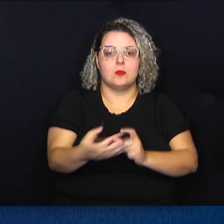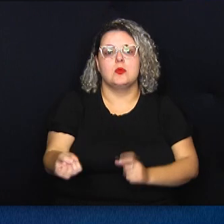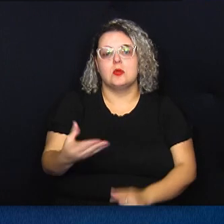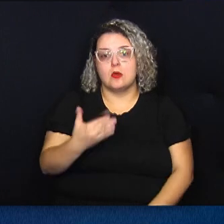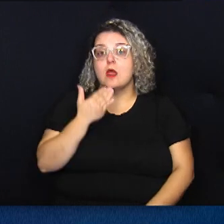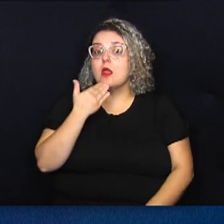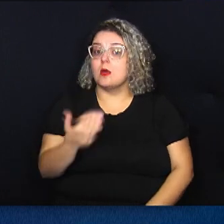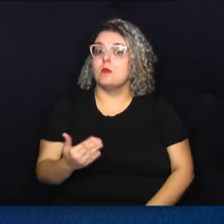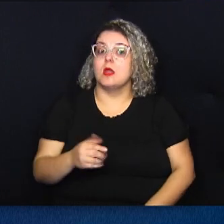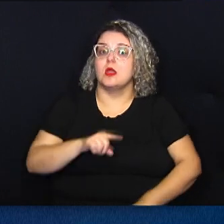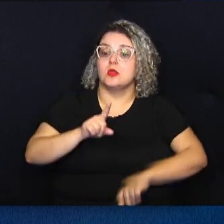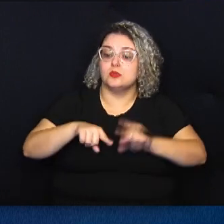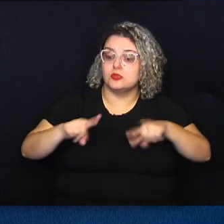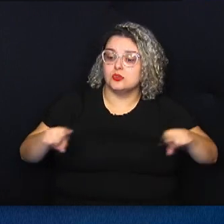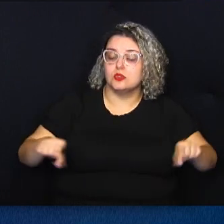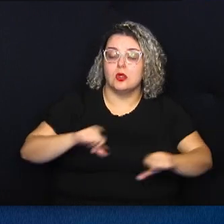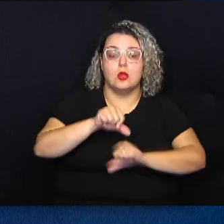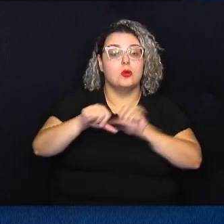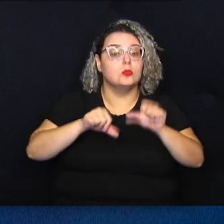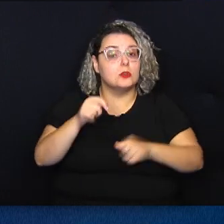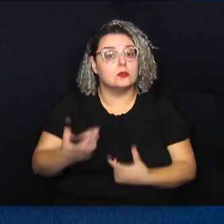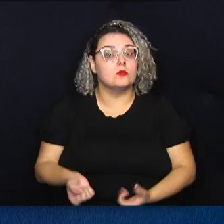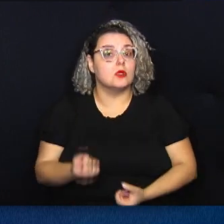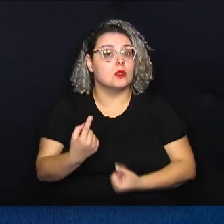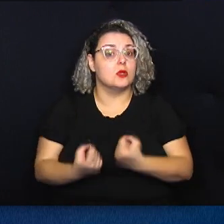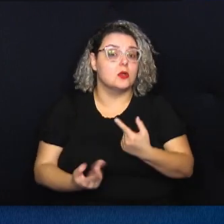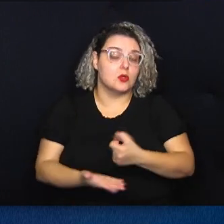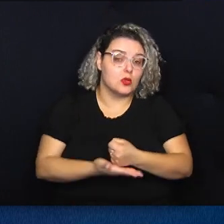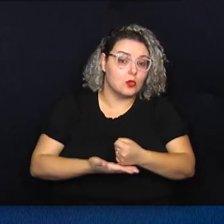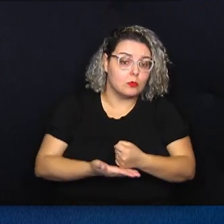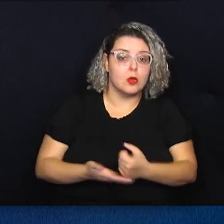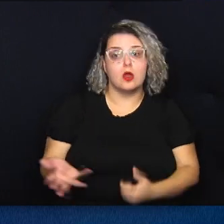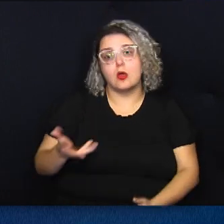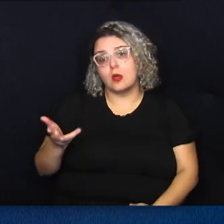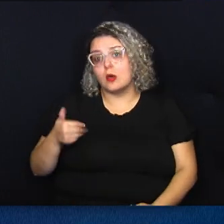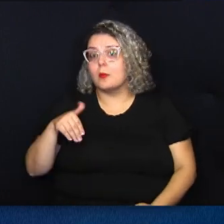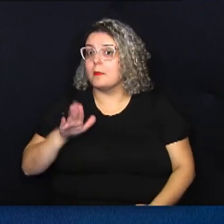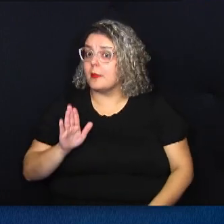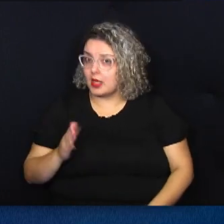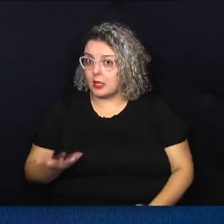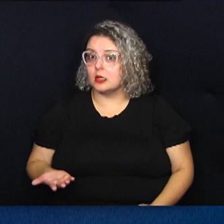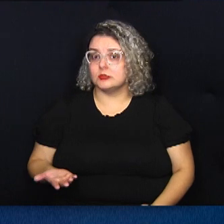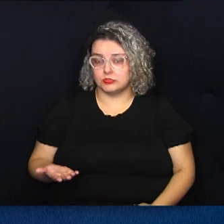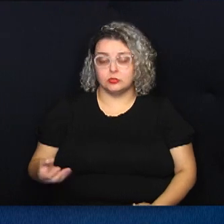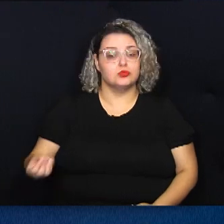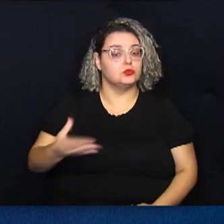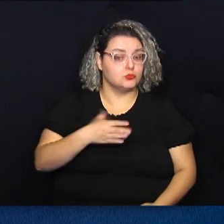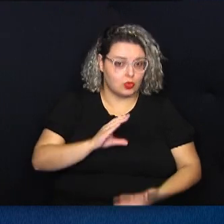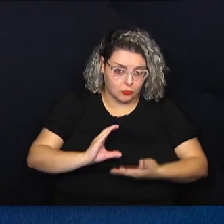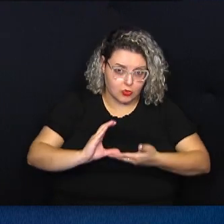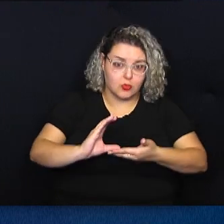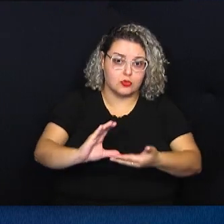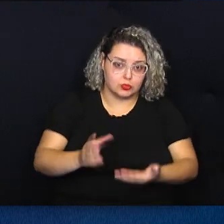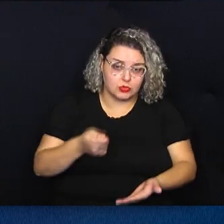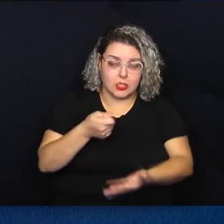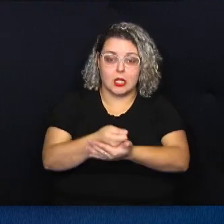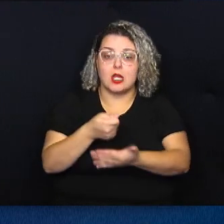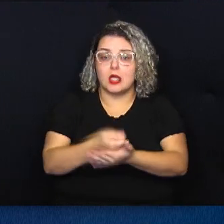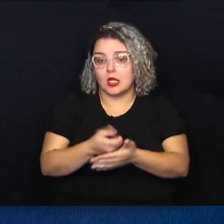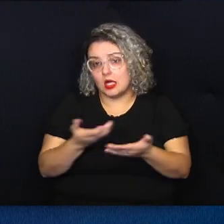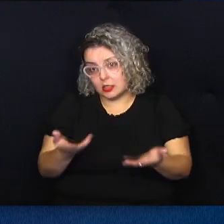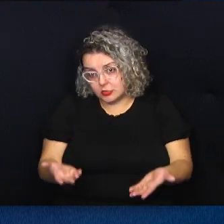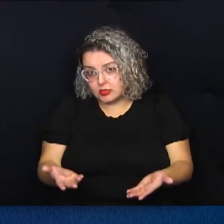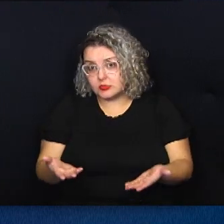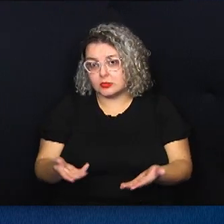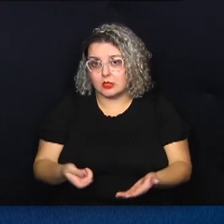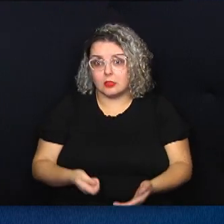alteração em alguns fundamentos, buscando maior agilidade nas ações do novo Conselho, garantindo assim a